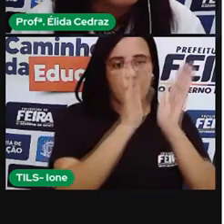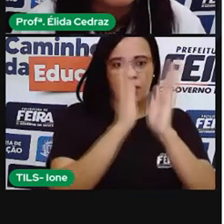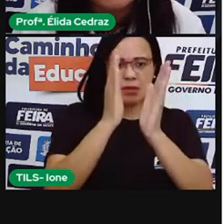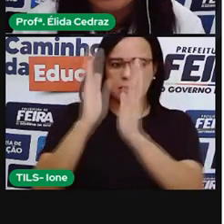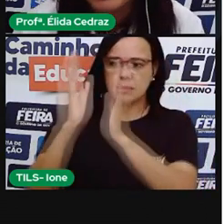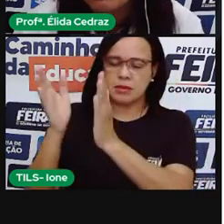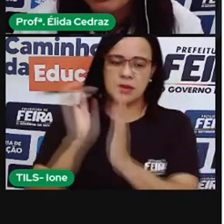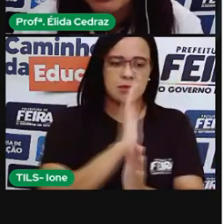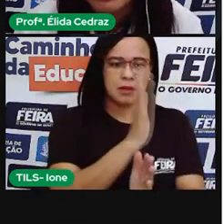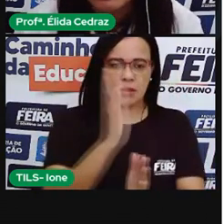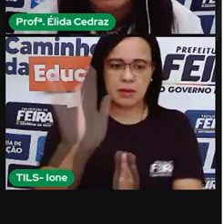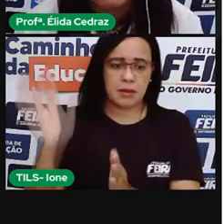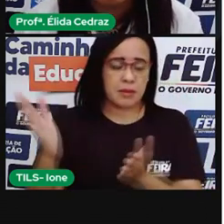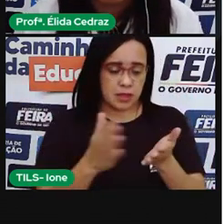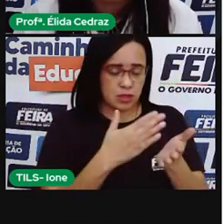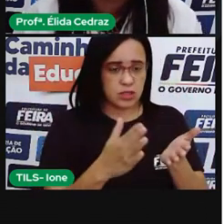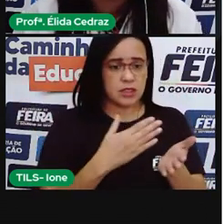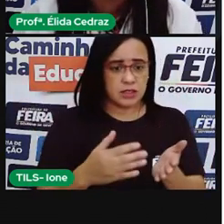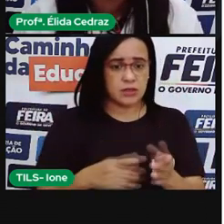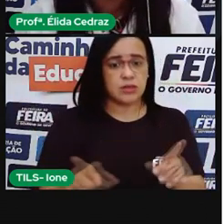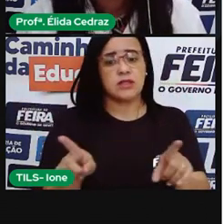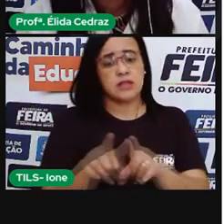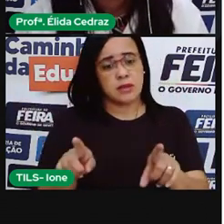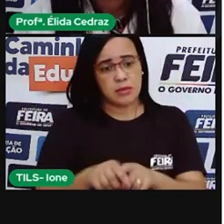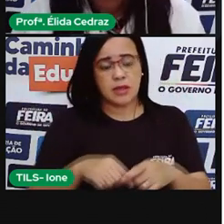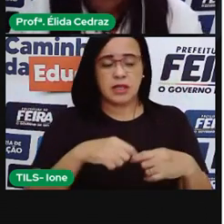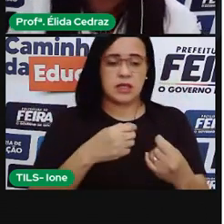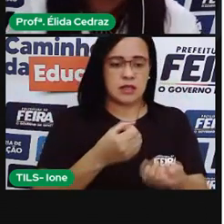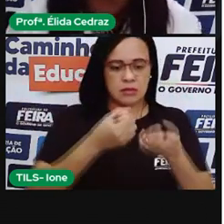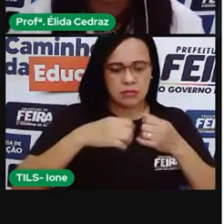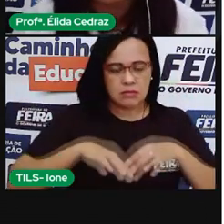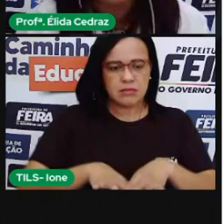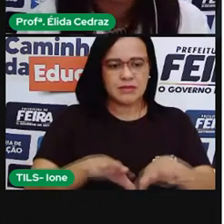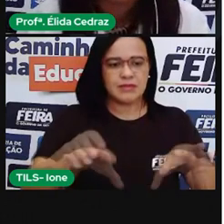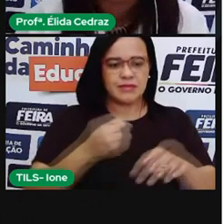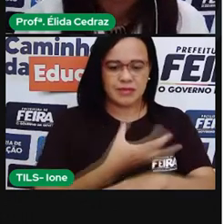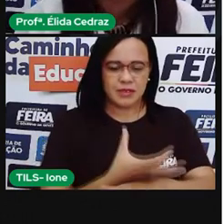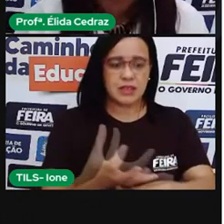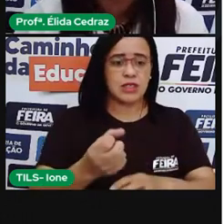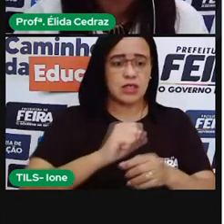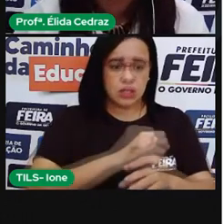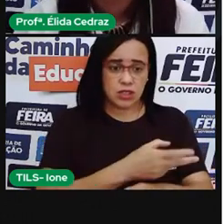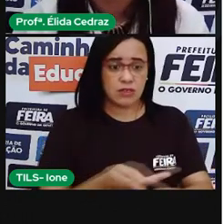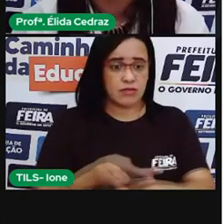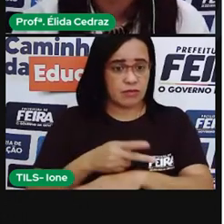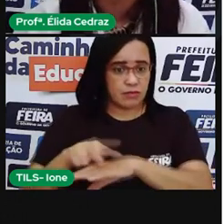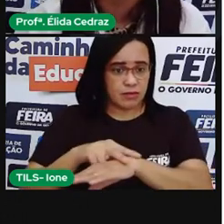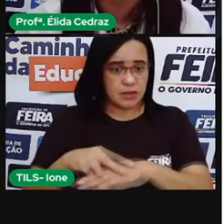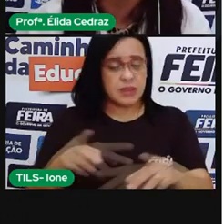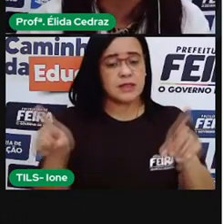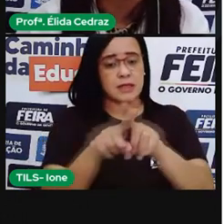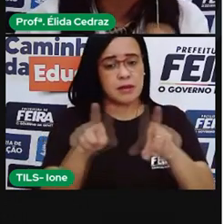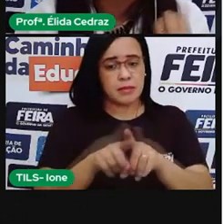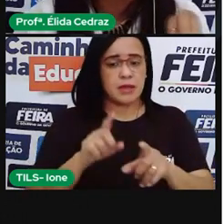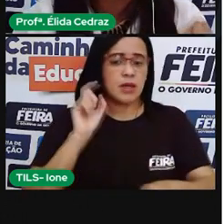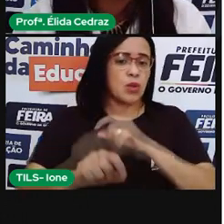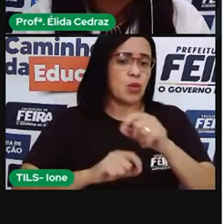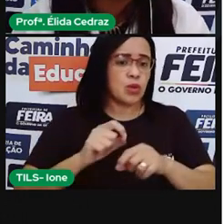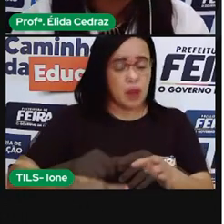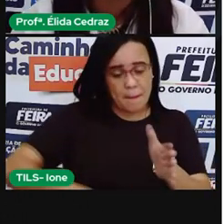primeira escola de medicina. Então, aqui no Brasil nós não tínhamos essas coisas. Isso veio da